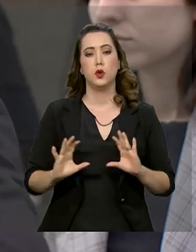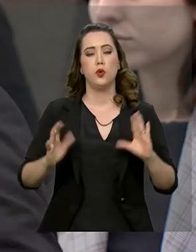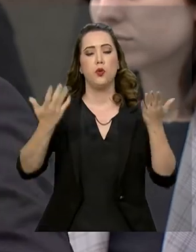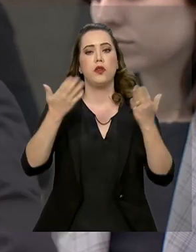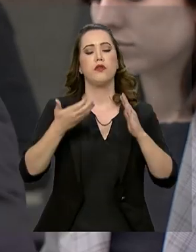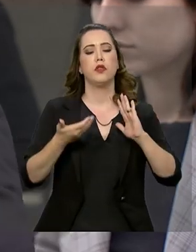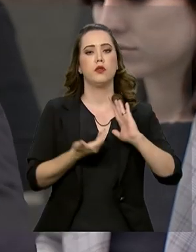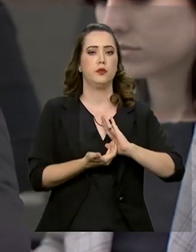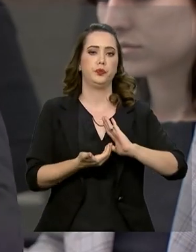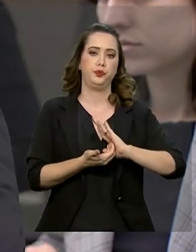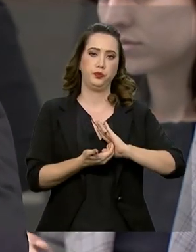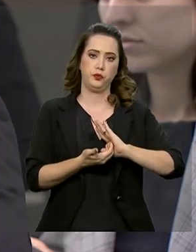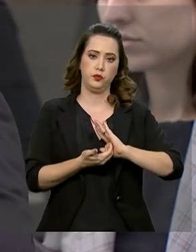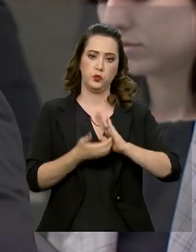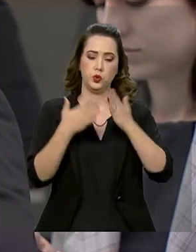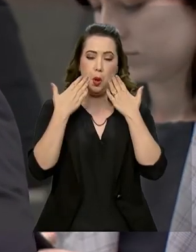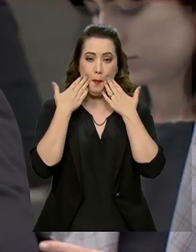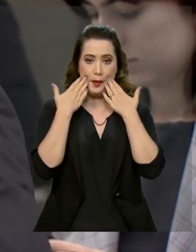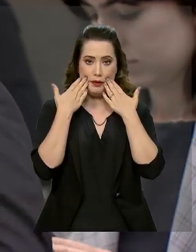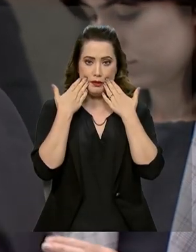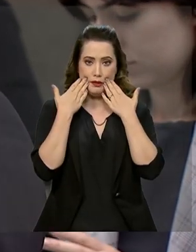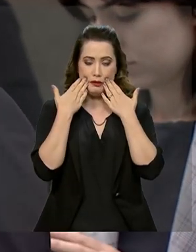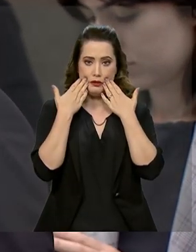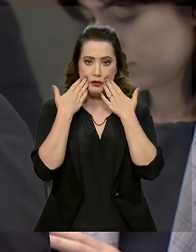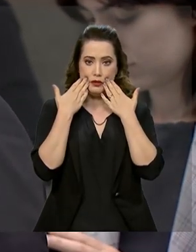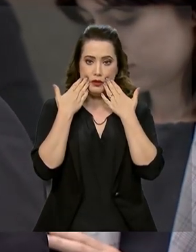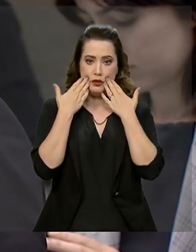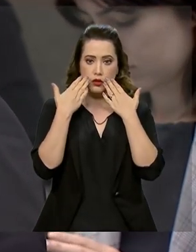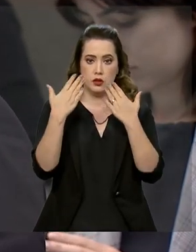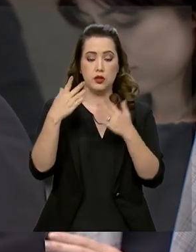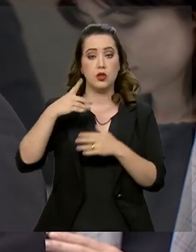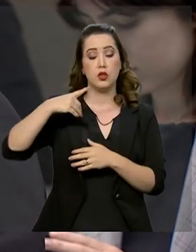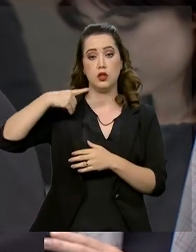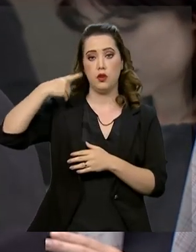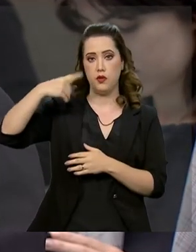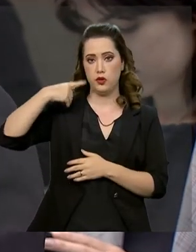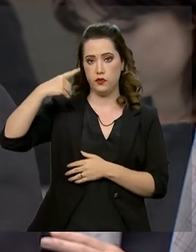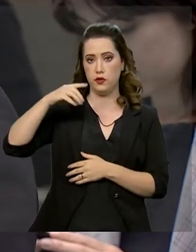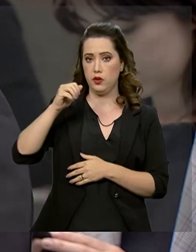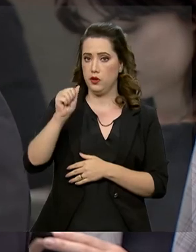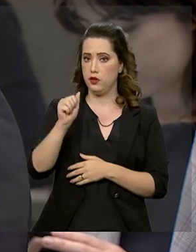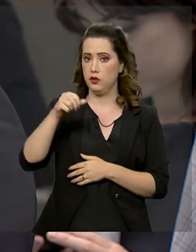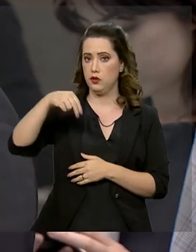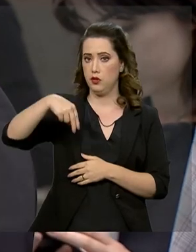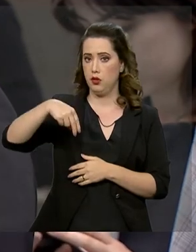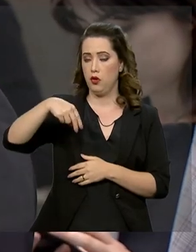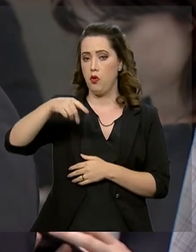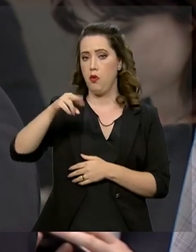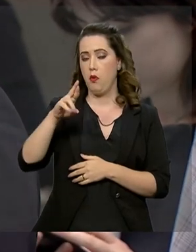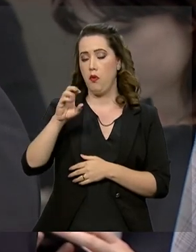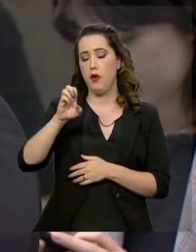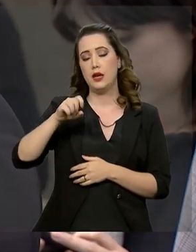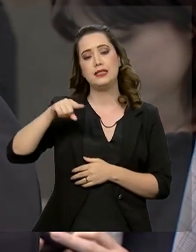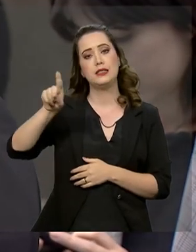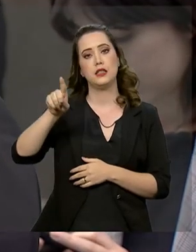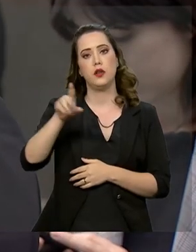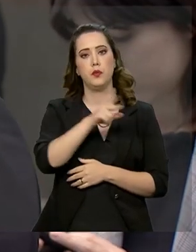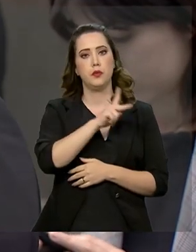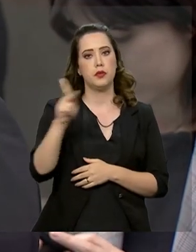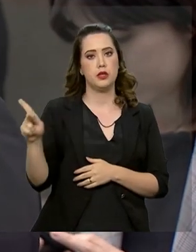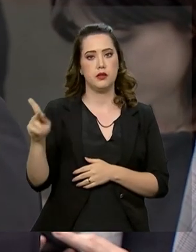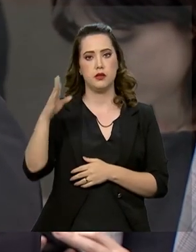na Câmara, ao apresentar o advogado-geral da União, André Mendonça, o presidente Bolsonaro